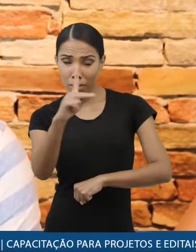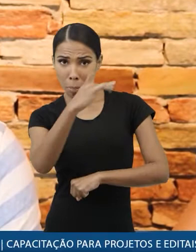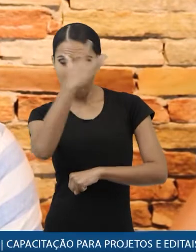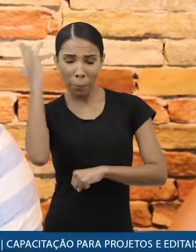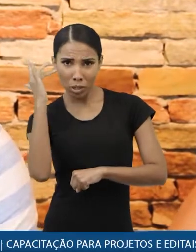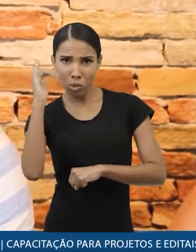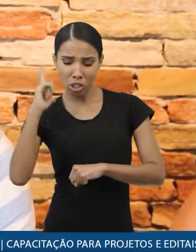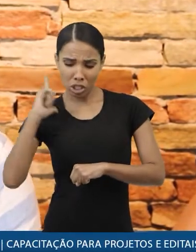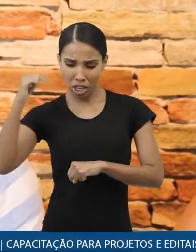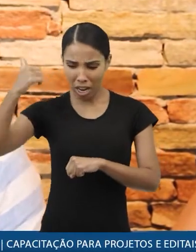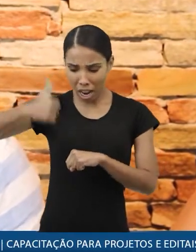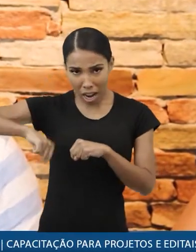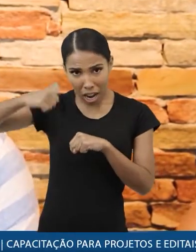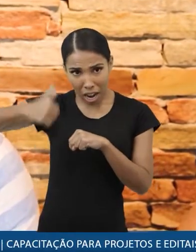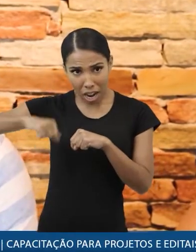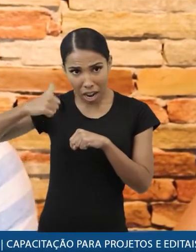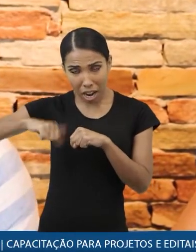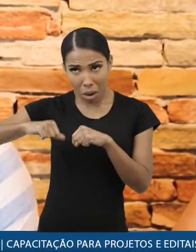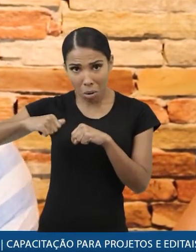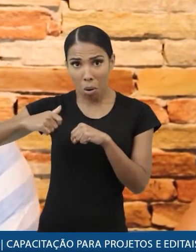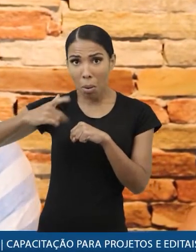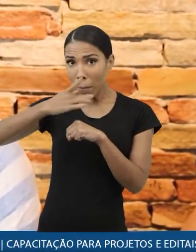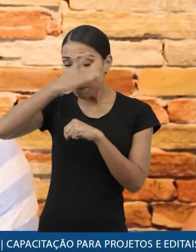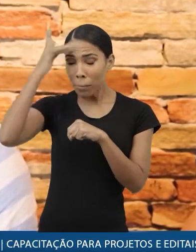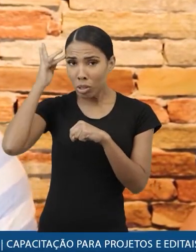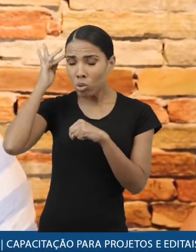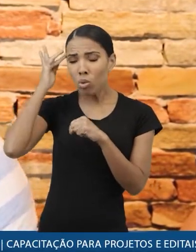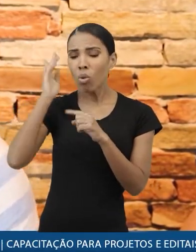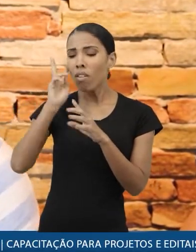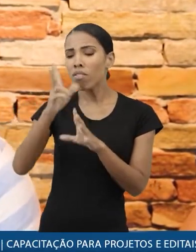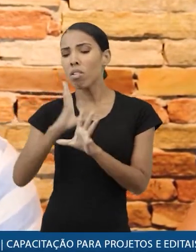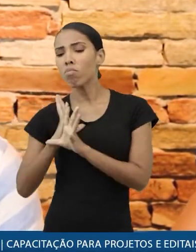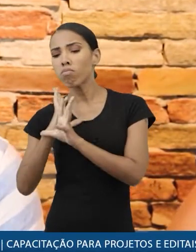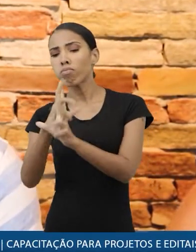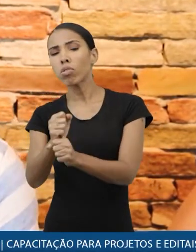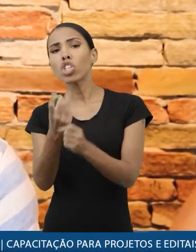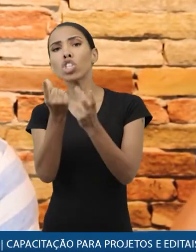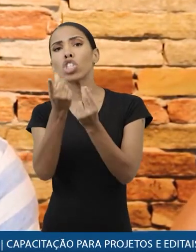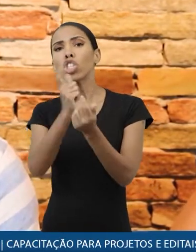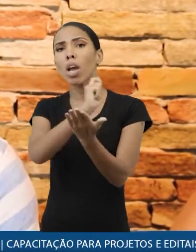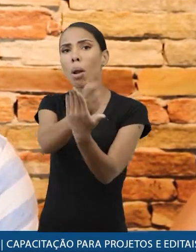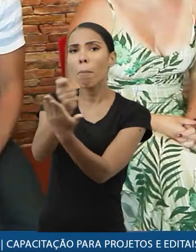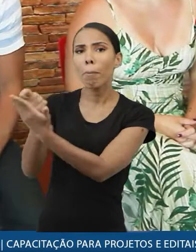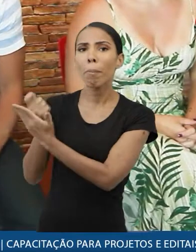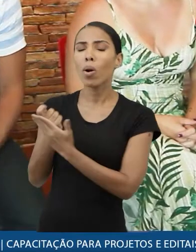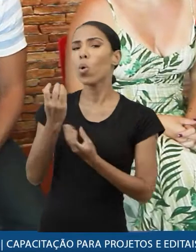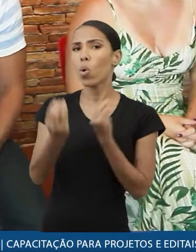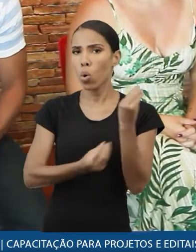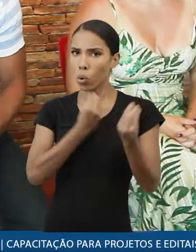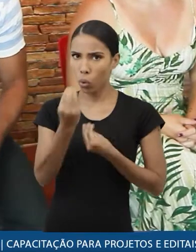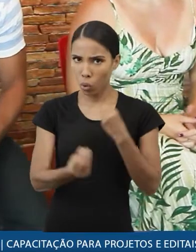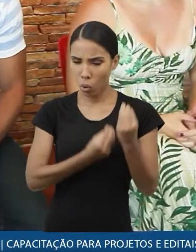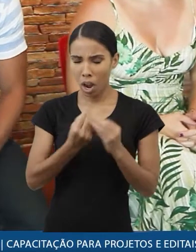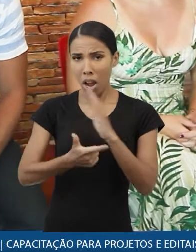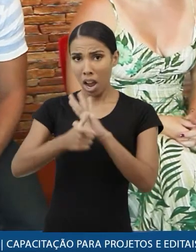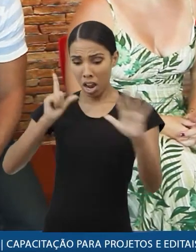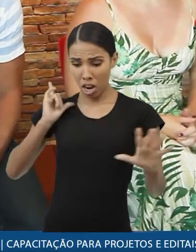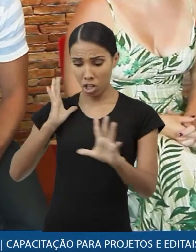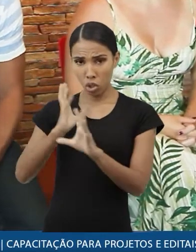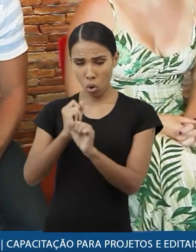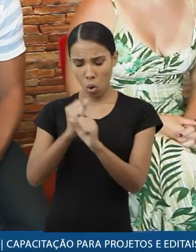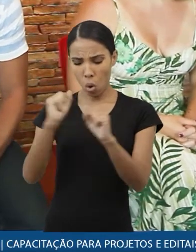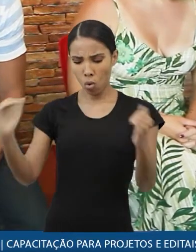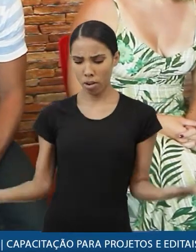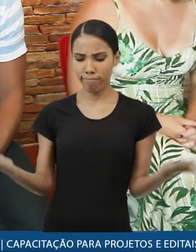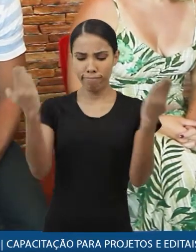interlocutor, o seu analista, o seu órgão fomentador prestar contas do que você fez com o dinheiro, né? Bem, antes da gente pensar a prestação de